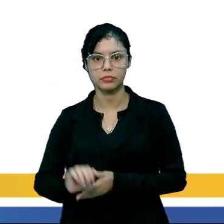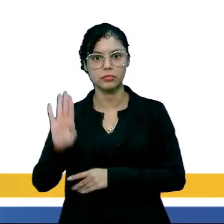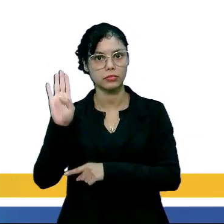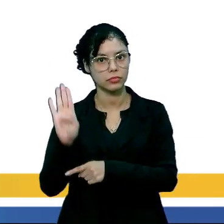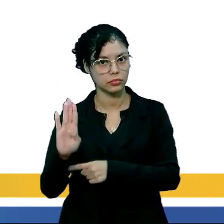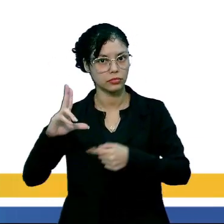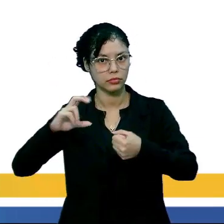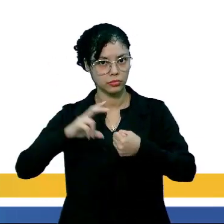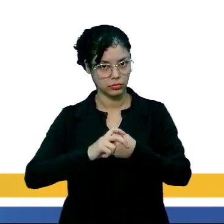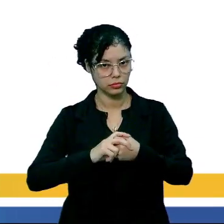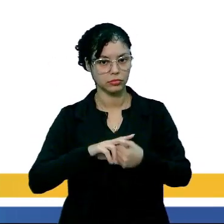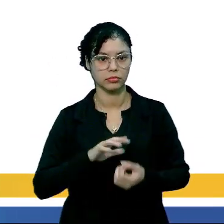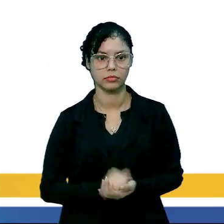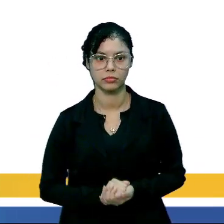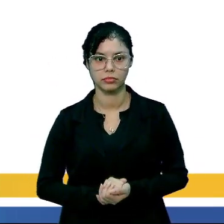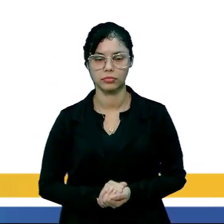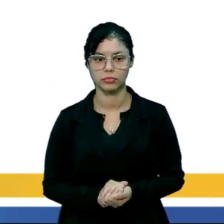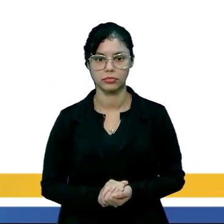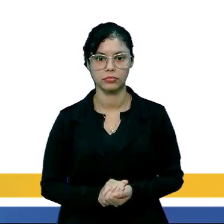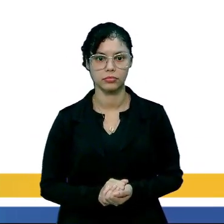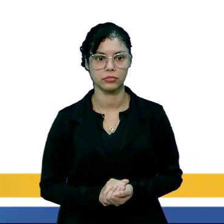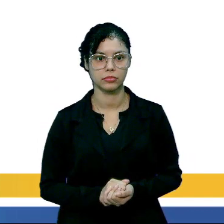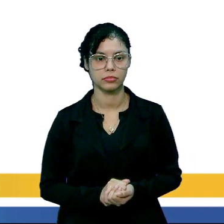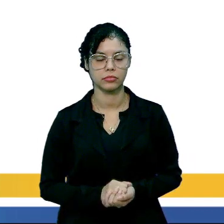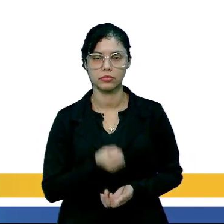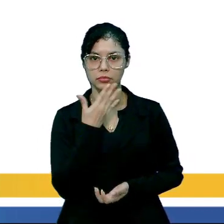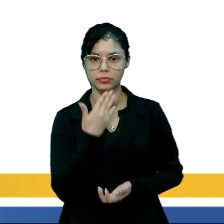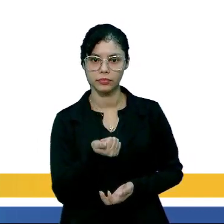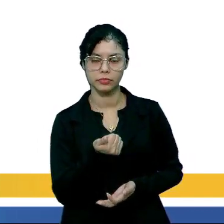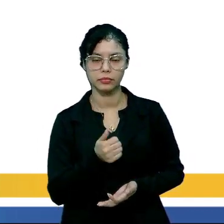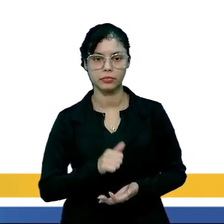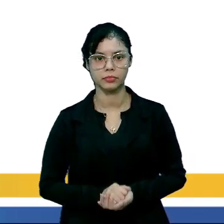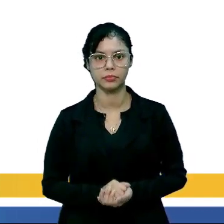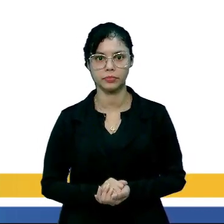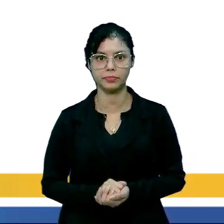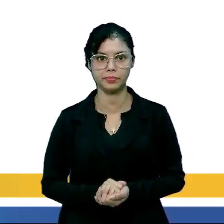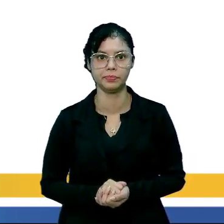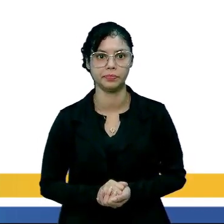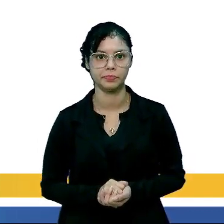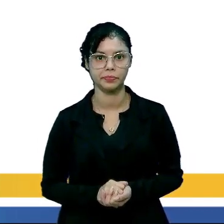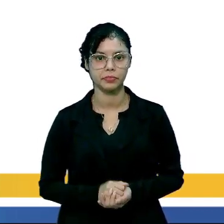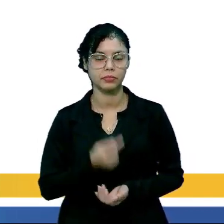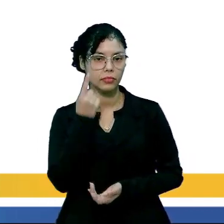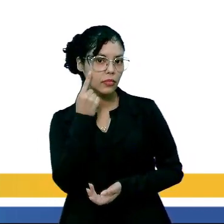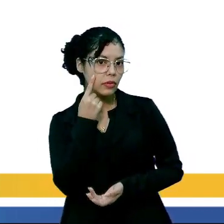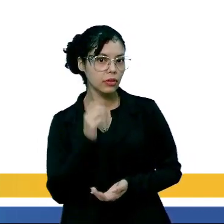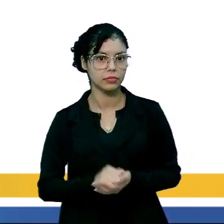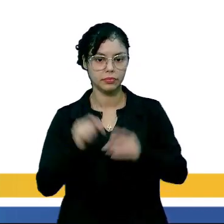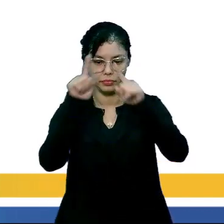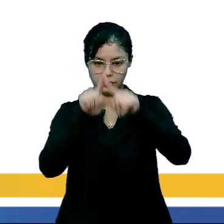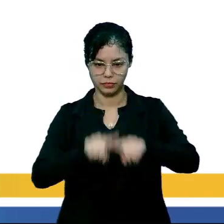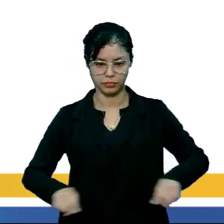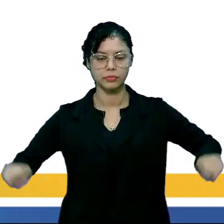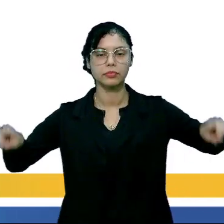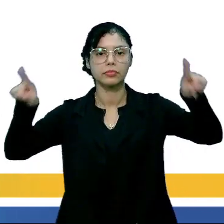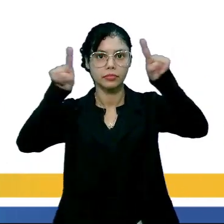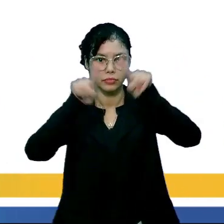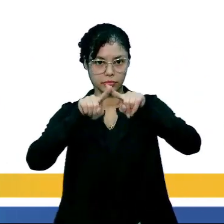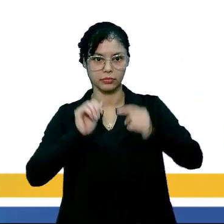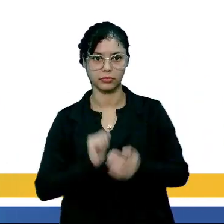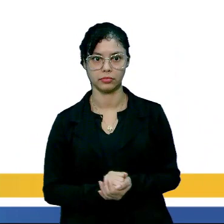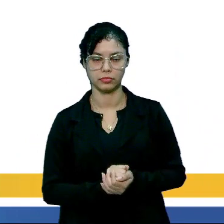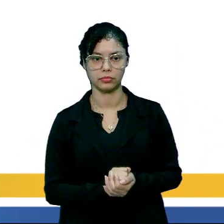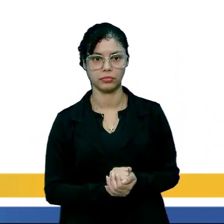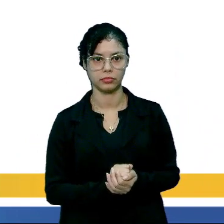pelo vírus B. Tudo bem? Então, vamos lá. Olha aí o diagrama. O